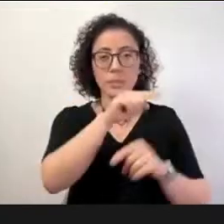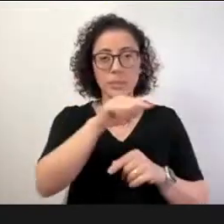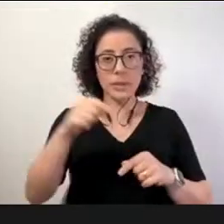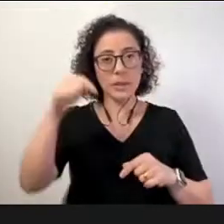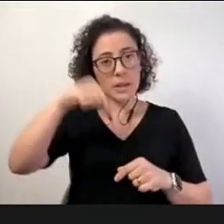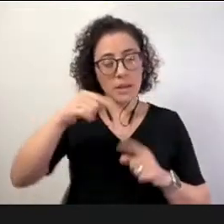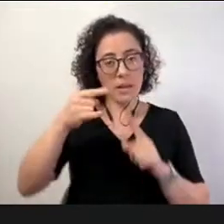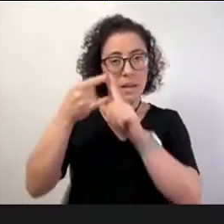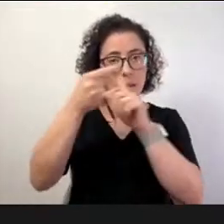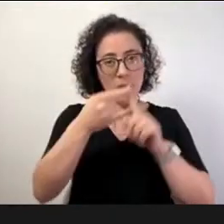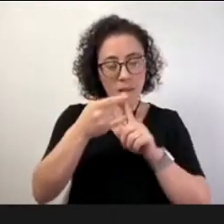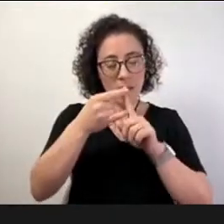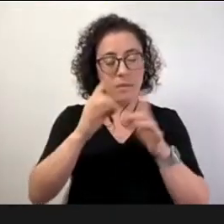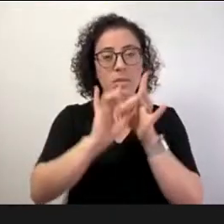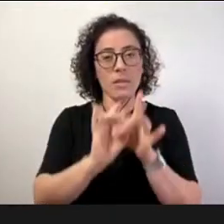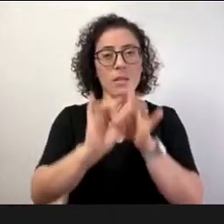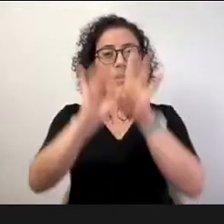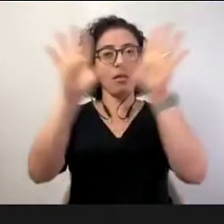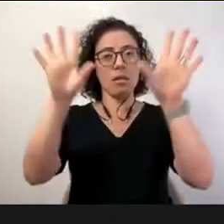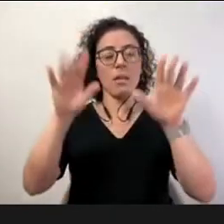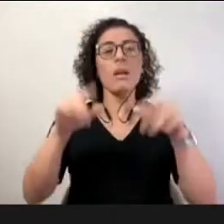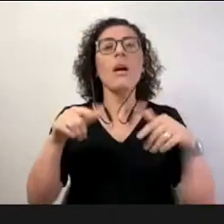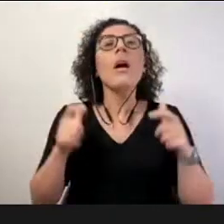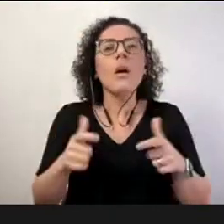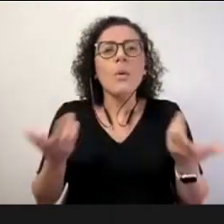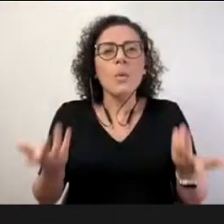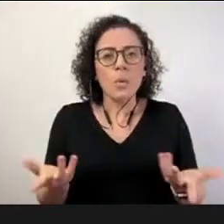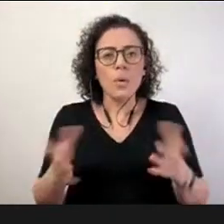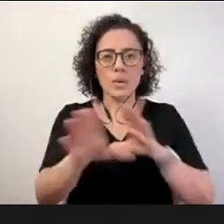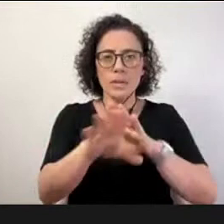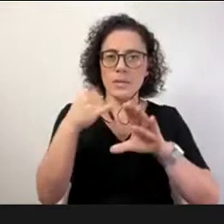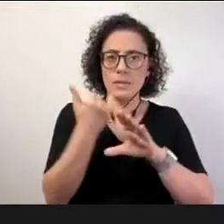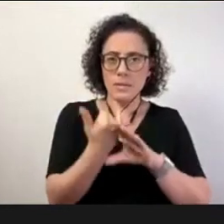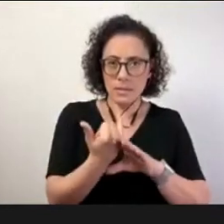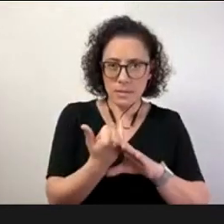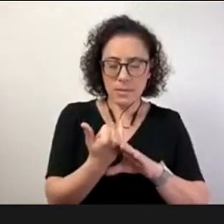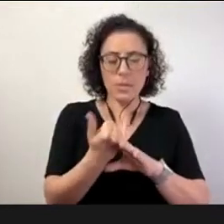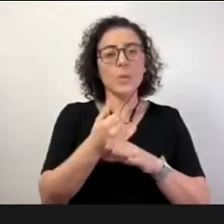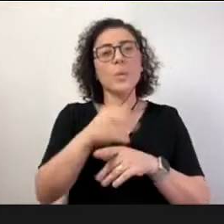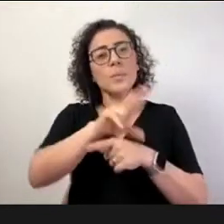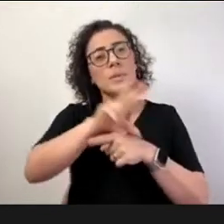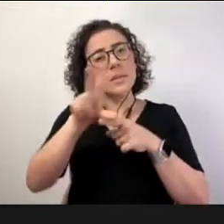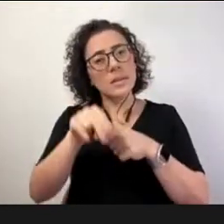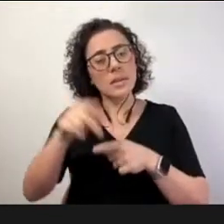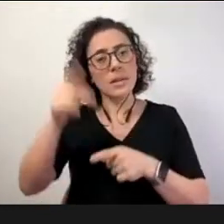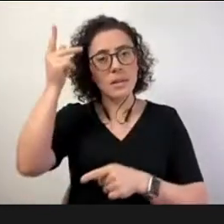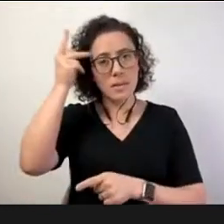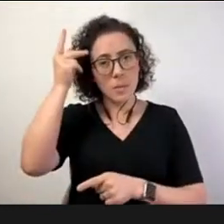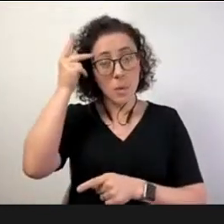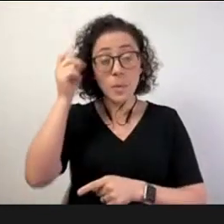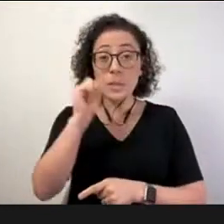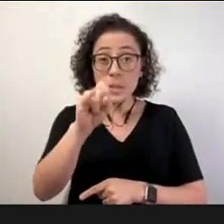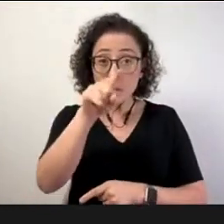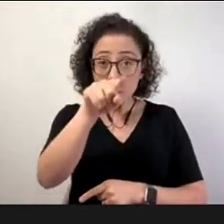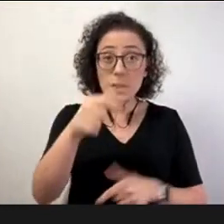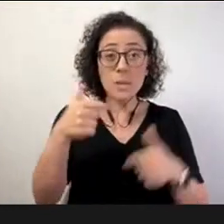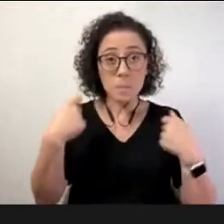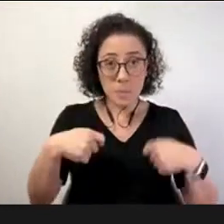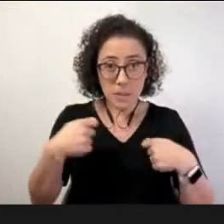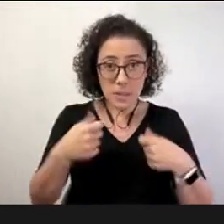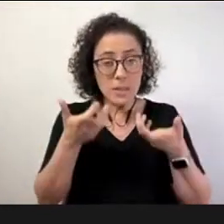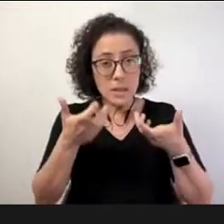no canal do SENAC São Paulo no YouTube. E caso você tenha interesse em declaração de participação, por